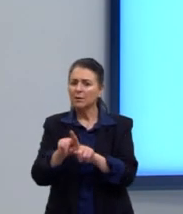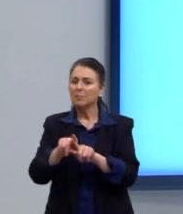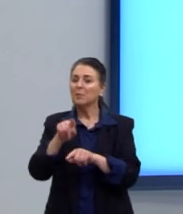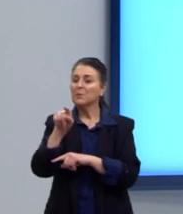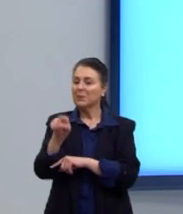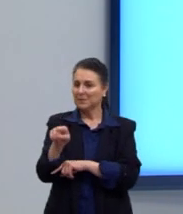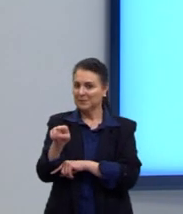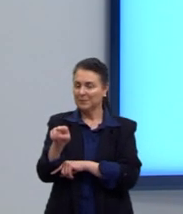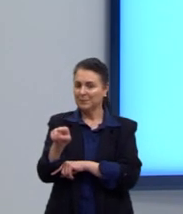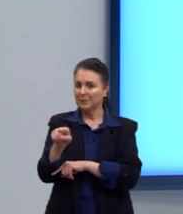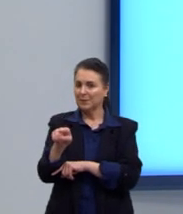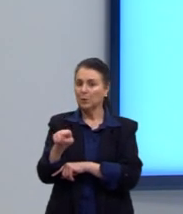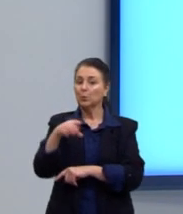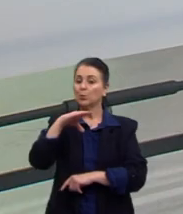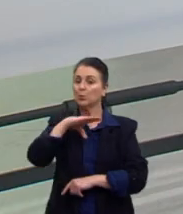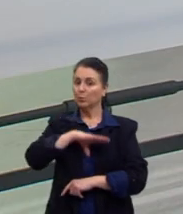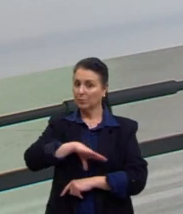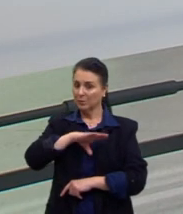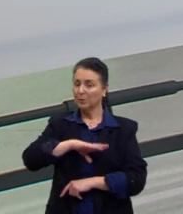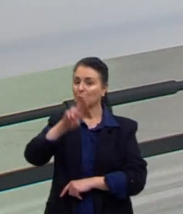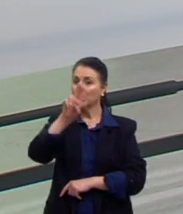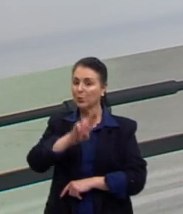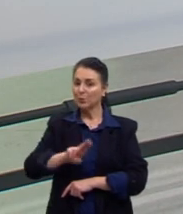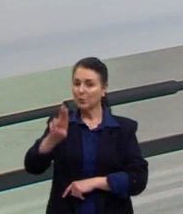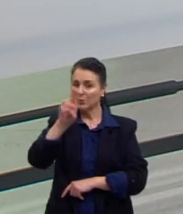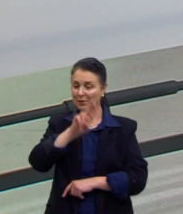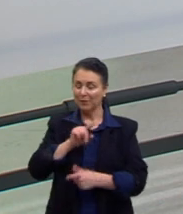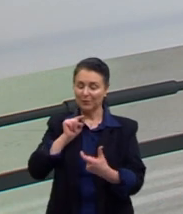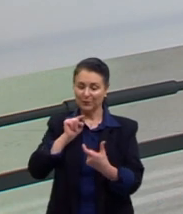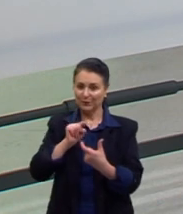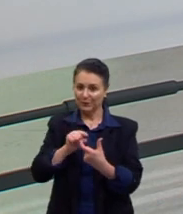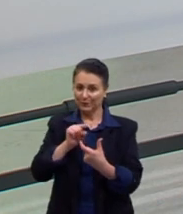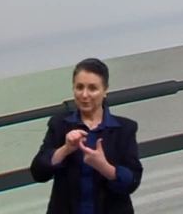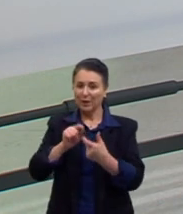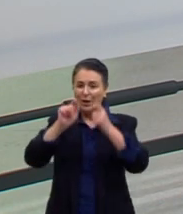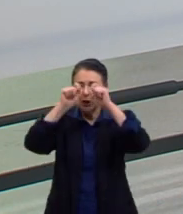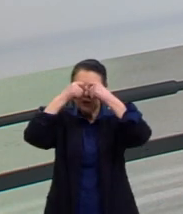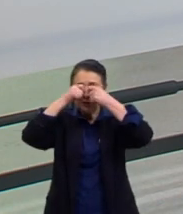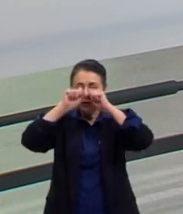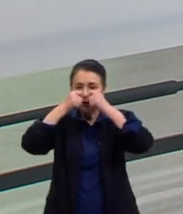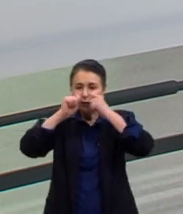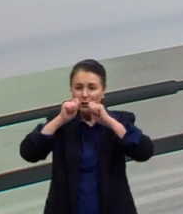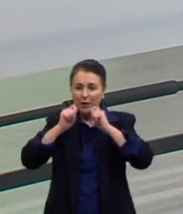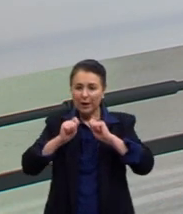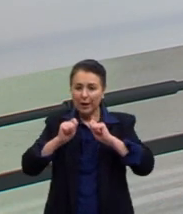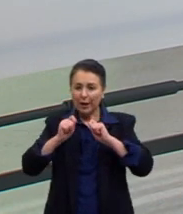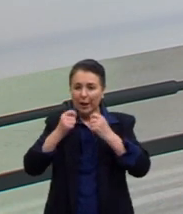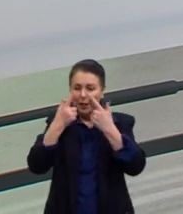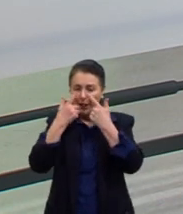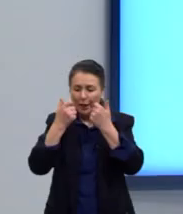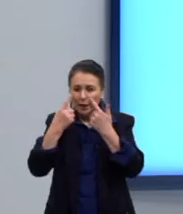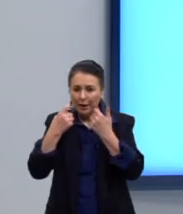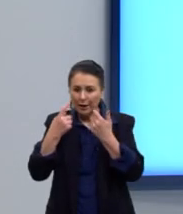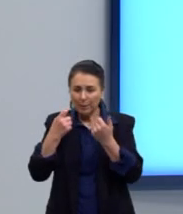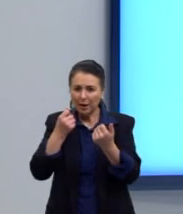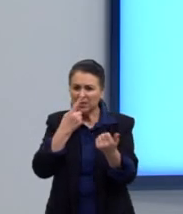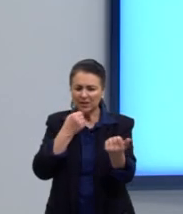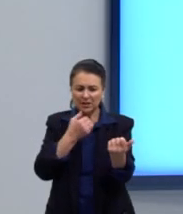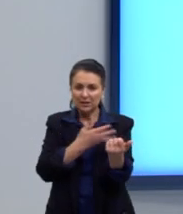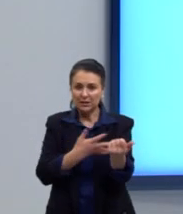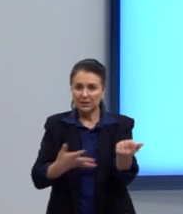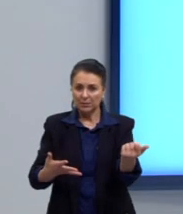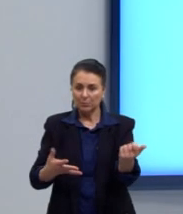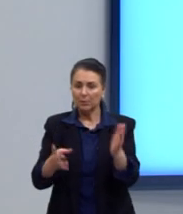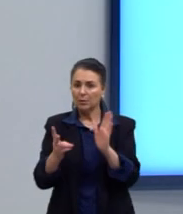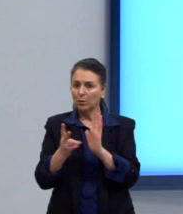Ou seja, os portugueses usavam a expressão chorar lágrimas de sangue. Para os índios,